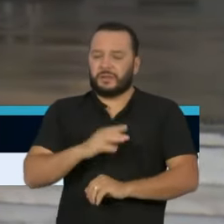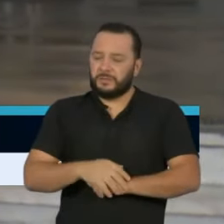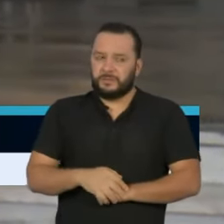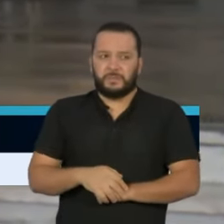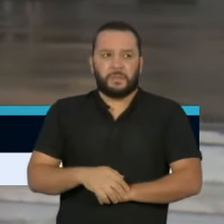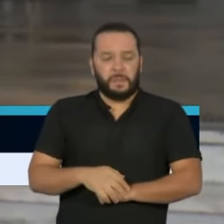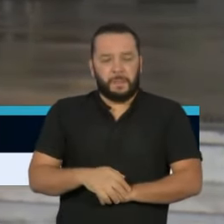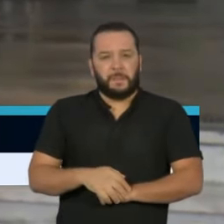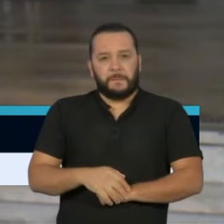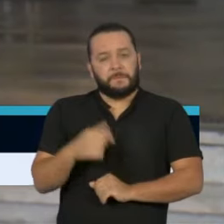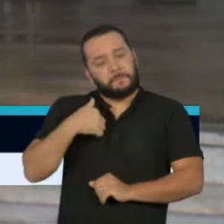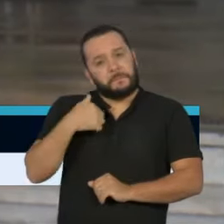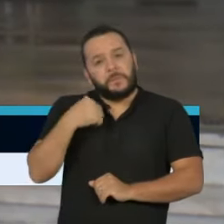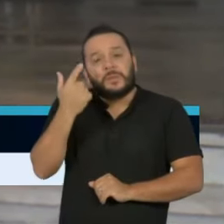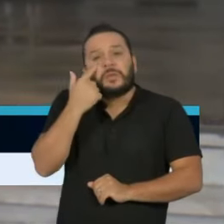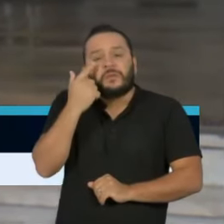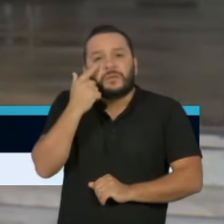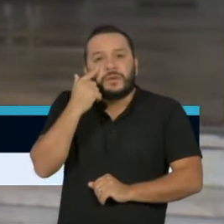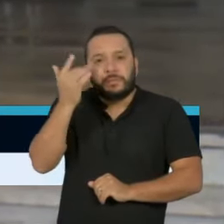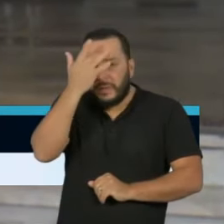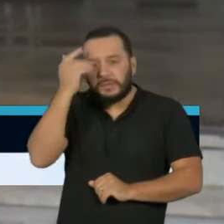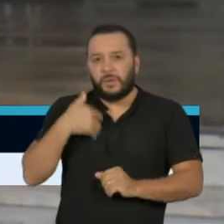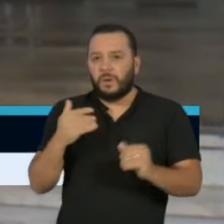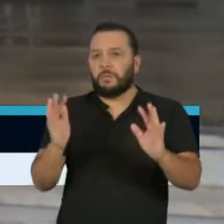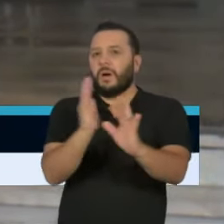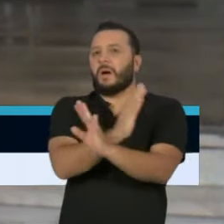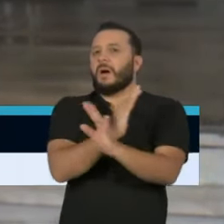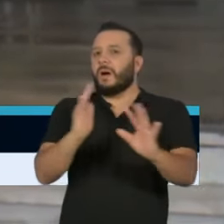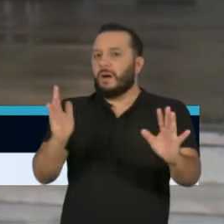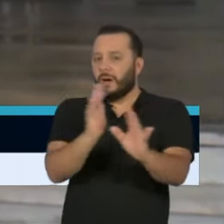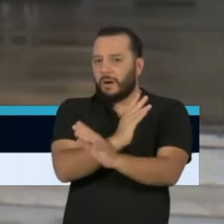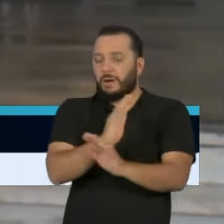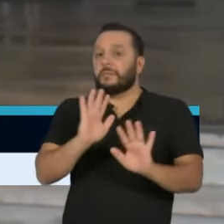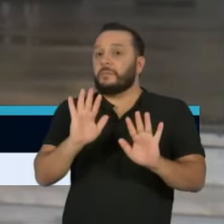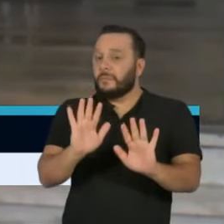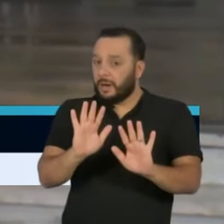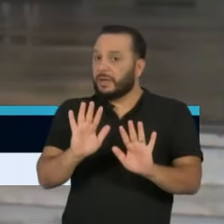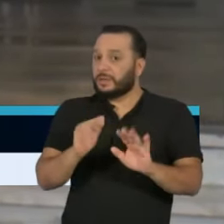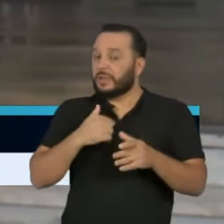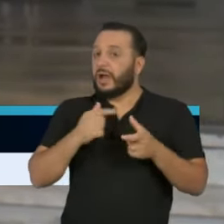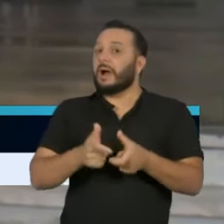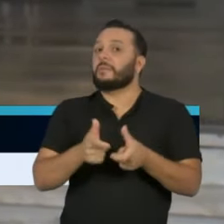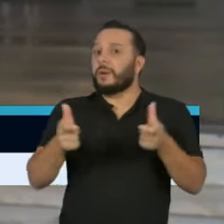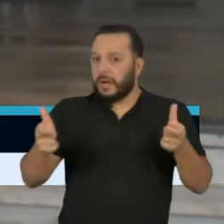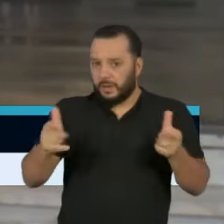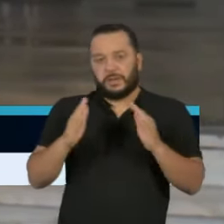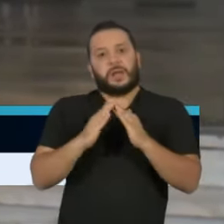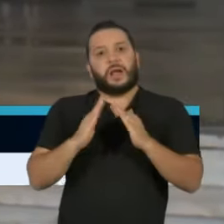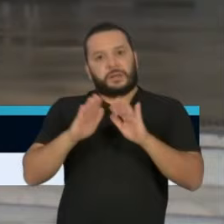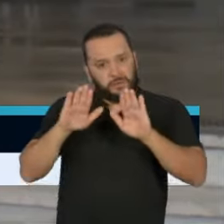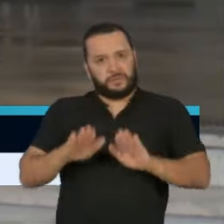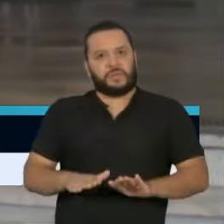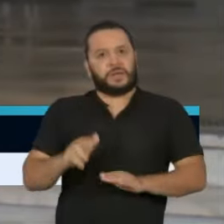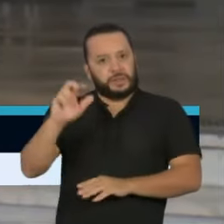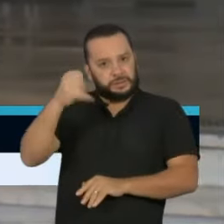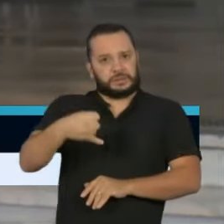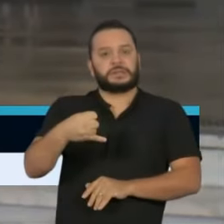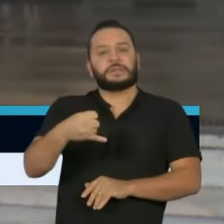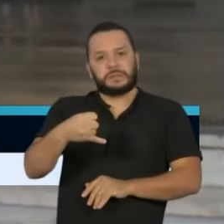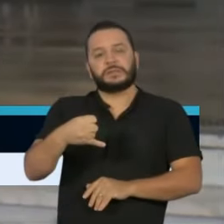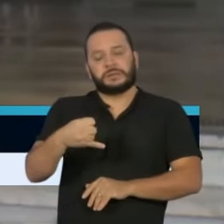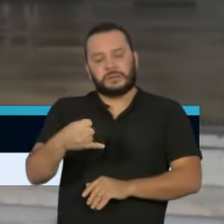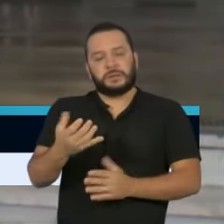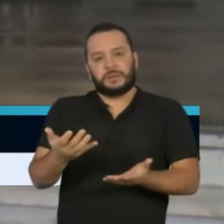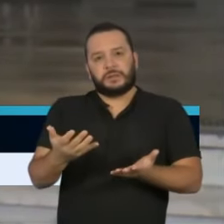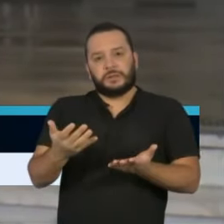visto o aumento no número de circulação, que a grande maioria está mantendo o isolamento social e, portanto, a gente